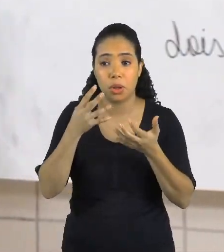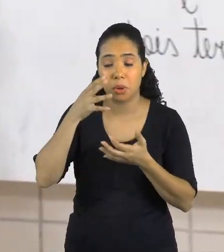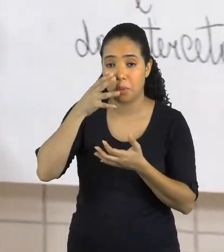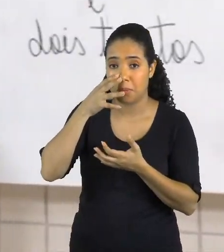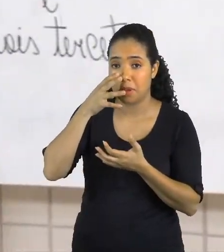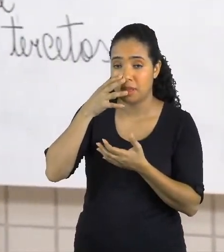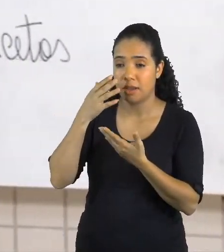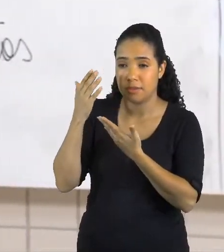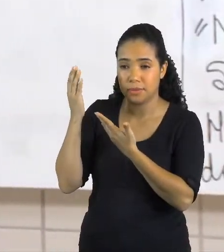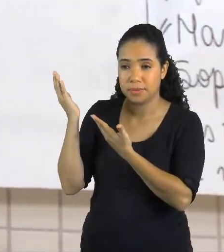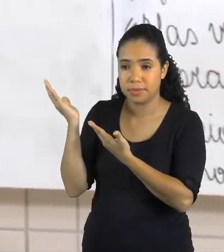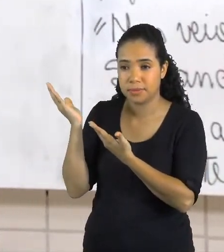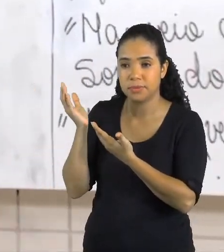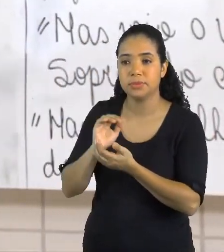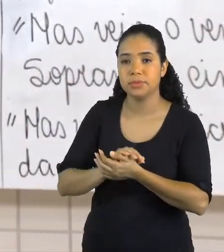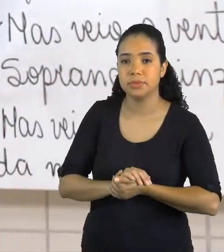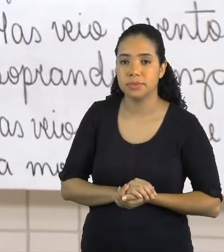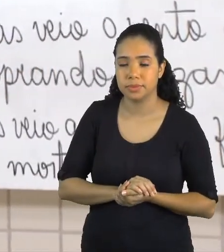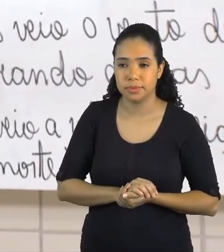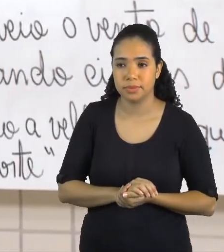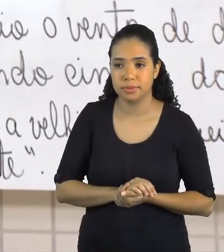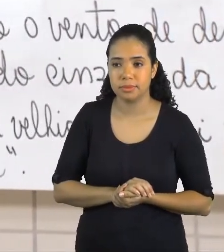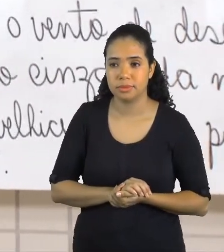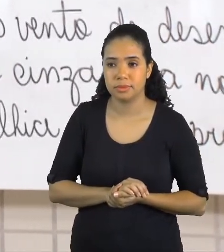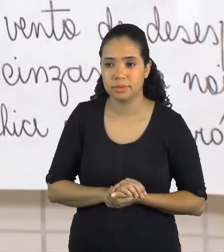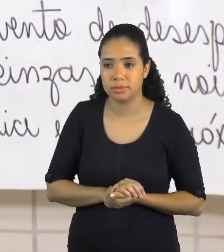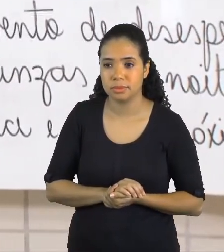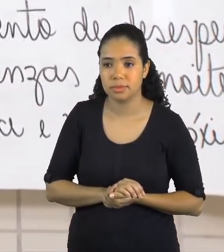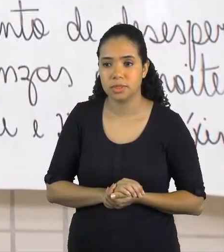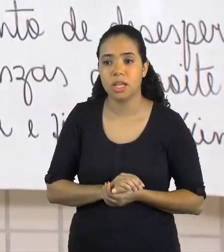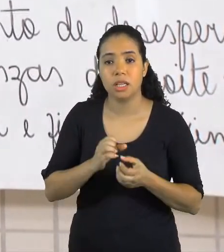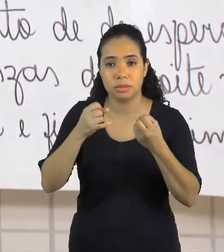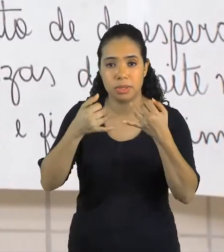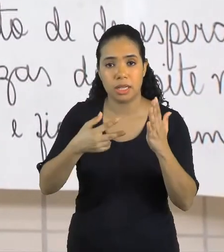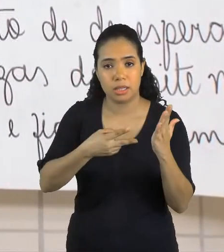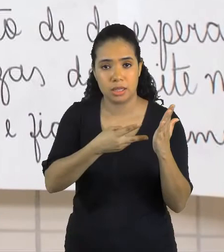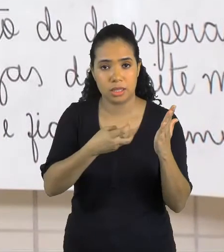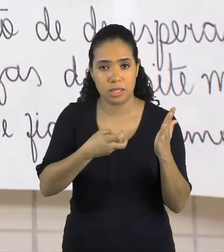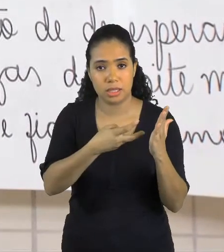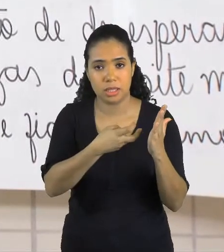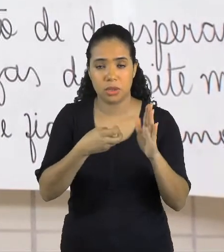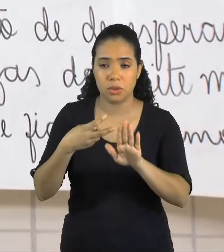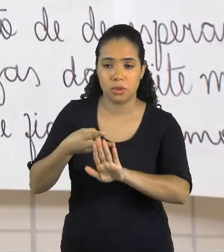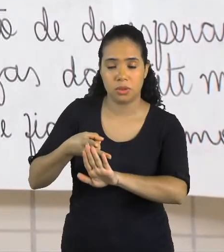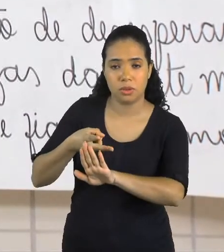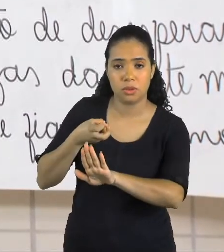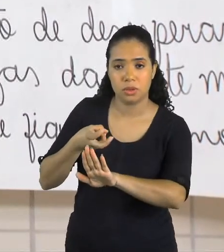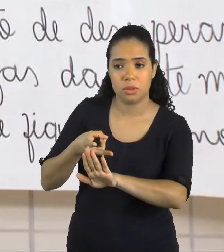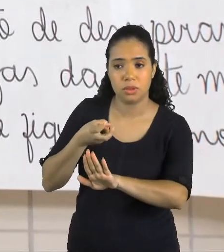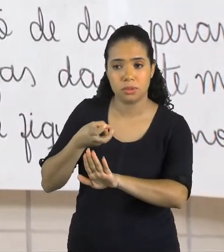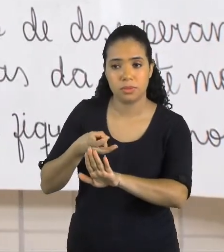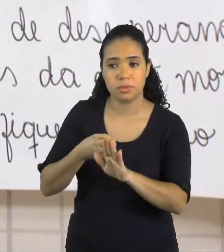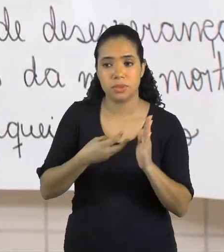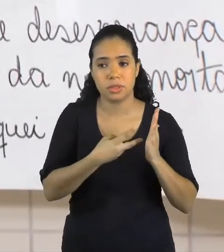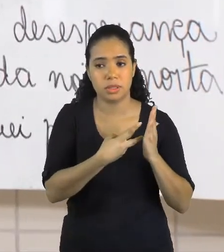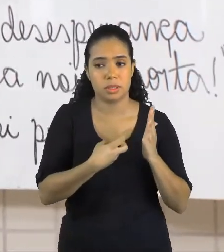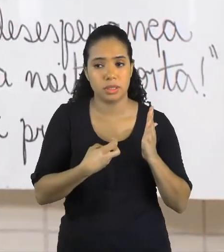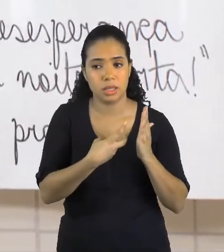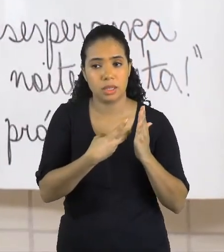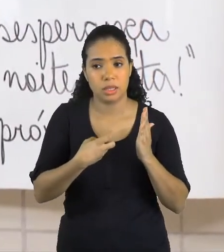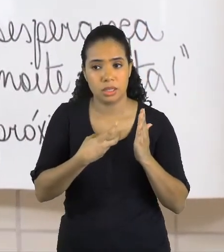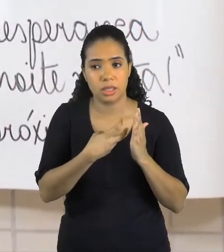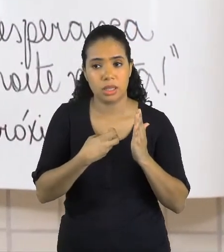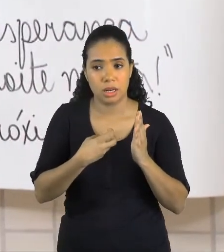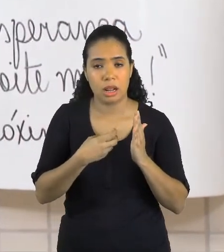quadro o seguinte. Expliquei o que é denotação e o que é conotação. Denotação, linguagem no